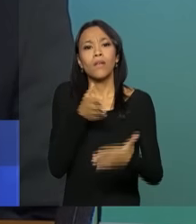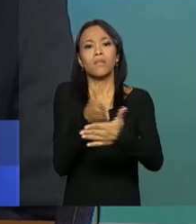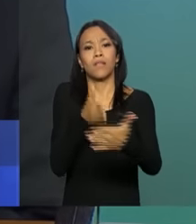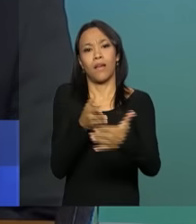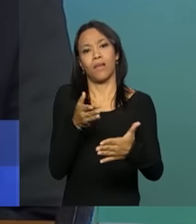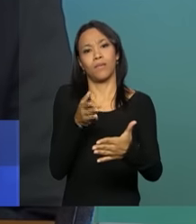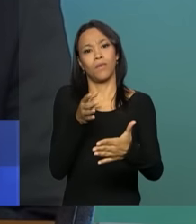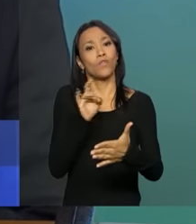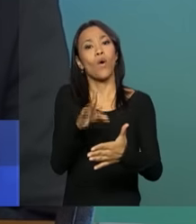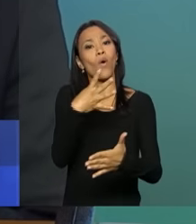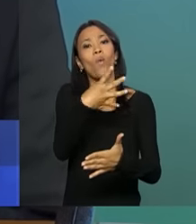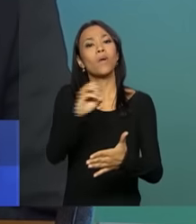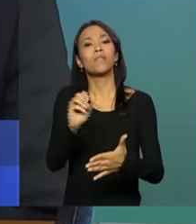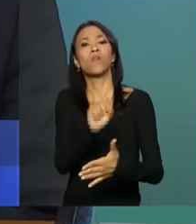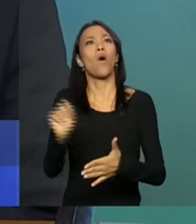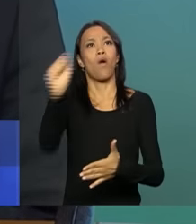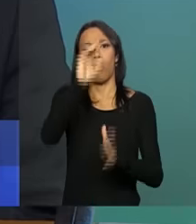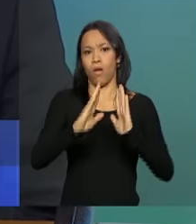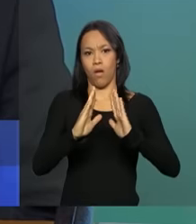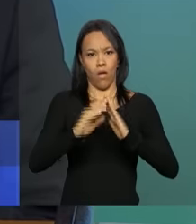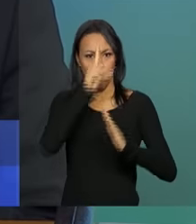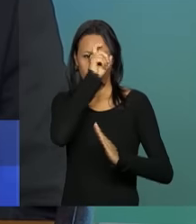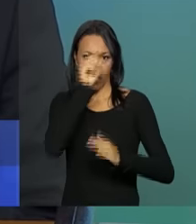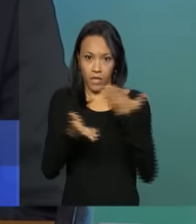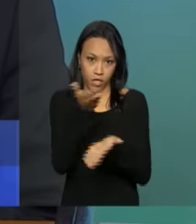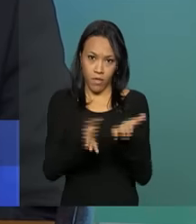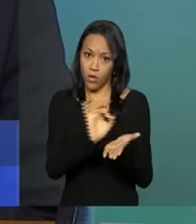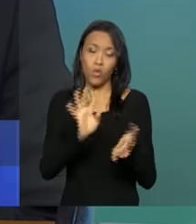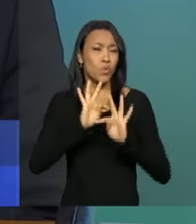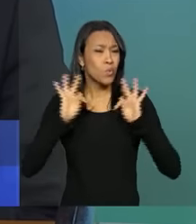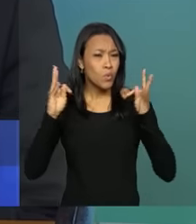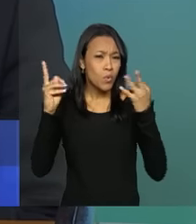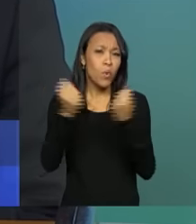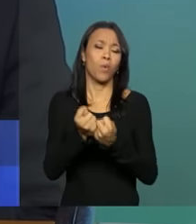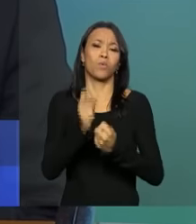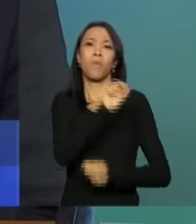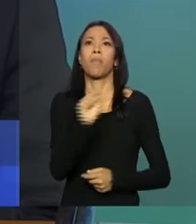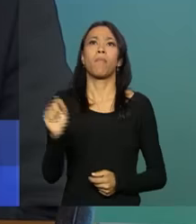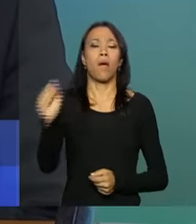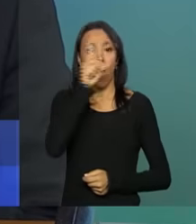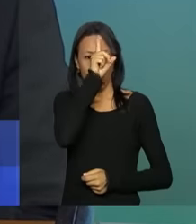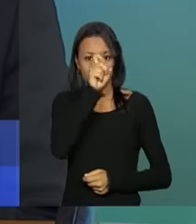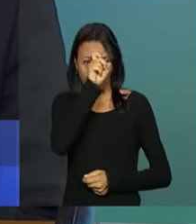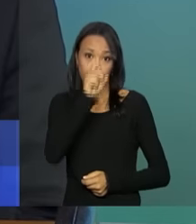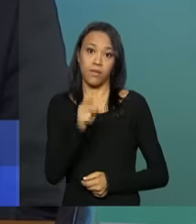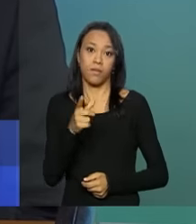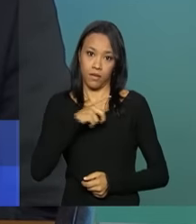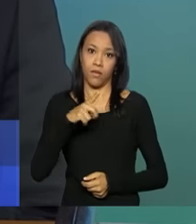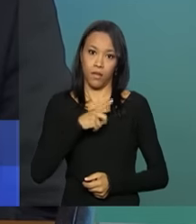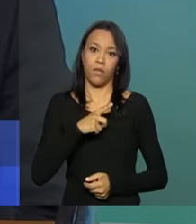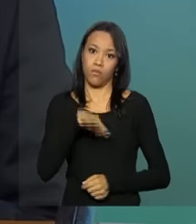atendimento a esses 400 hospitais. Todos os hospitais que são habilitados, que são